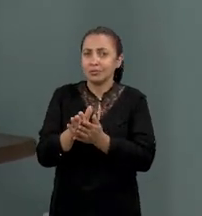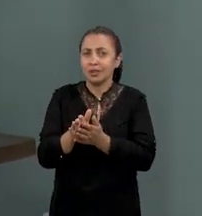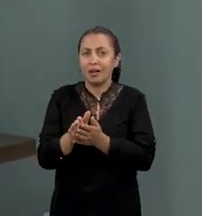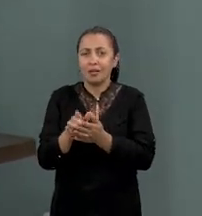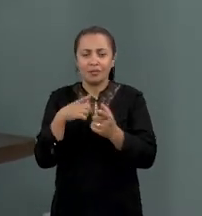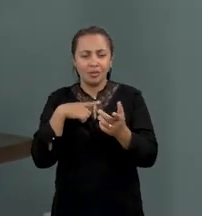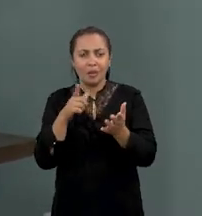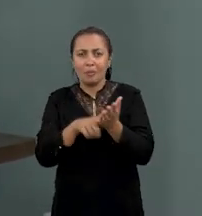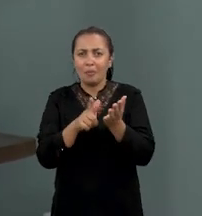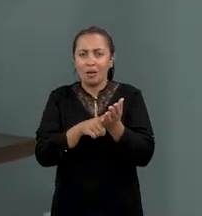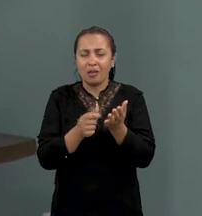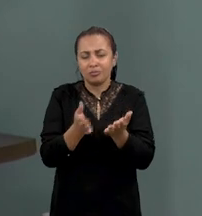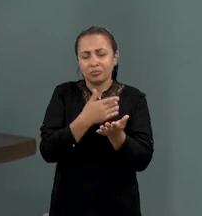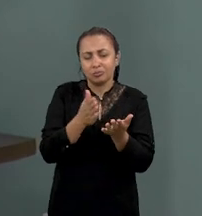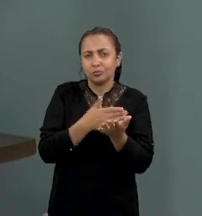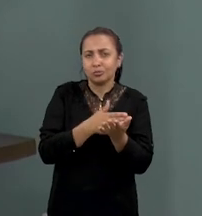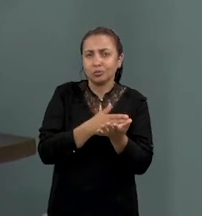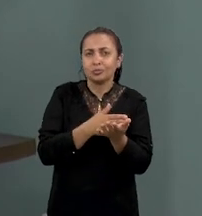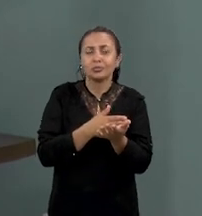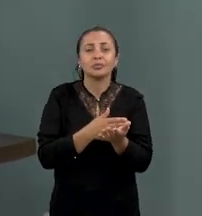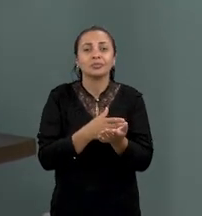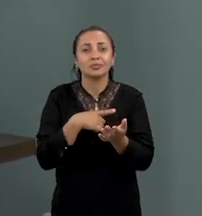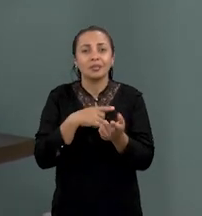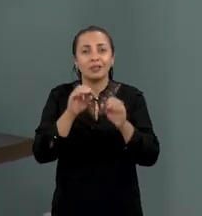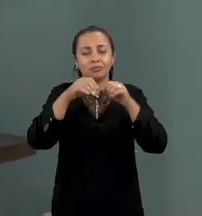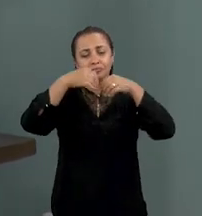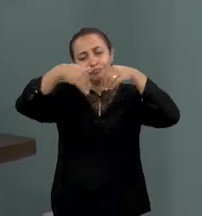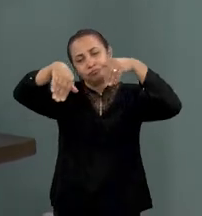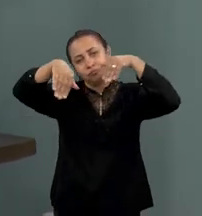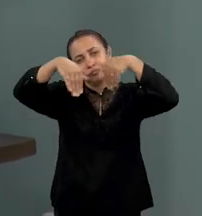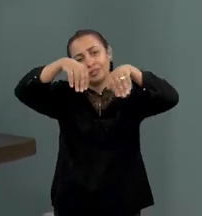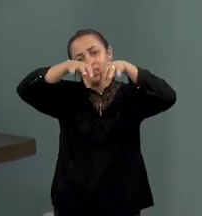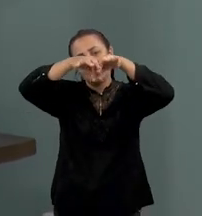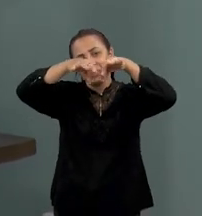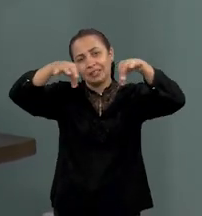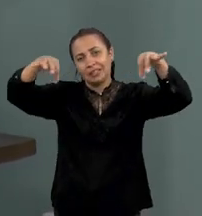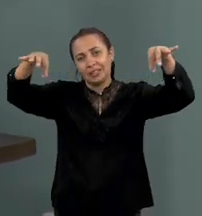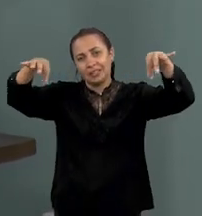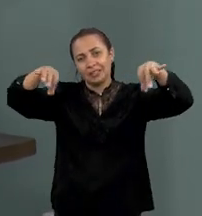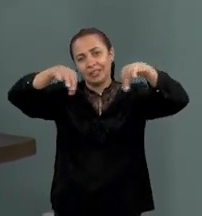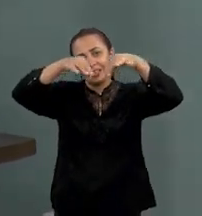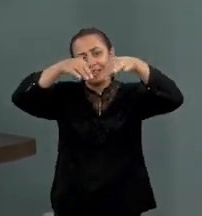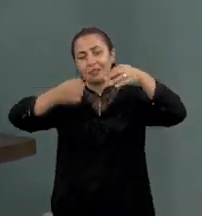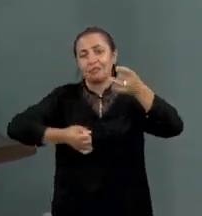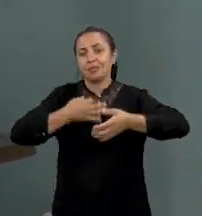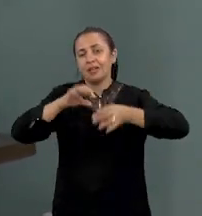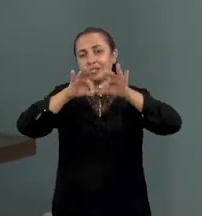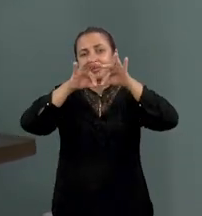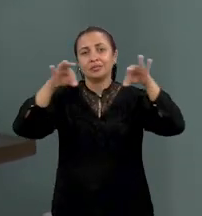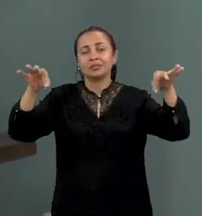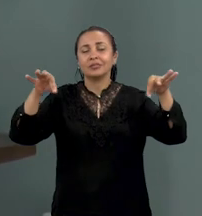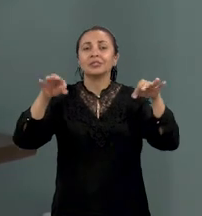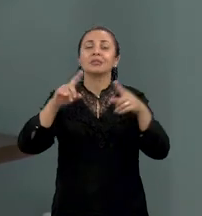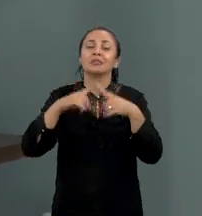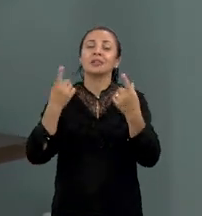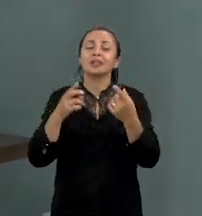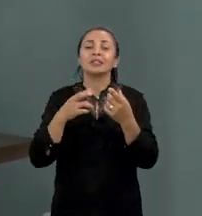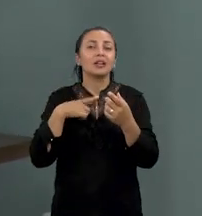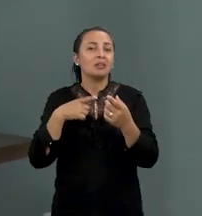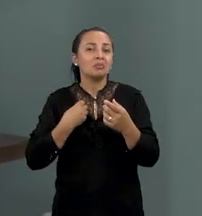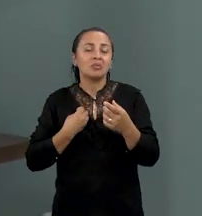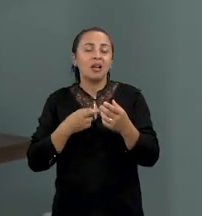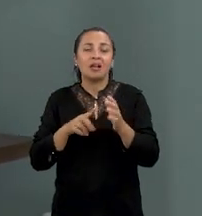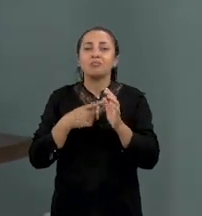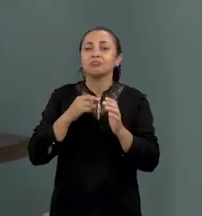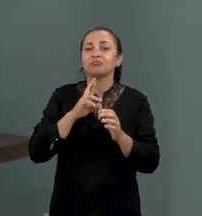que são publicados, então você tem a questão do impresso. E nem toda poesia popular está representada no cordel. Você